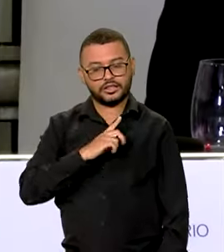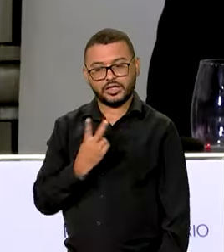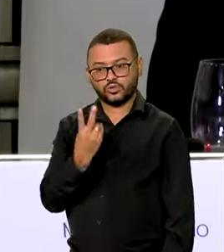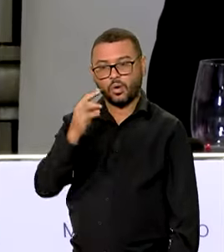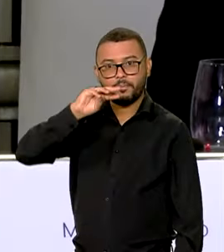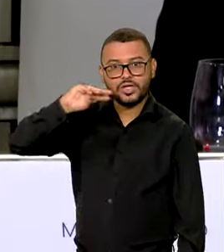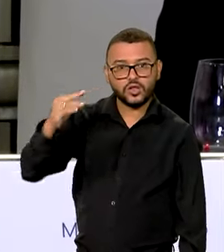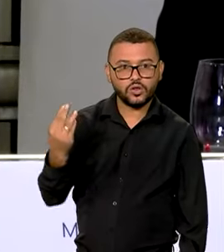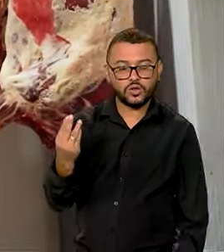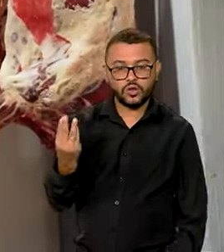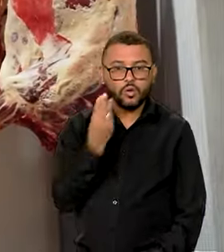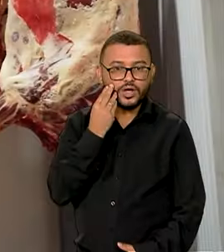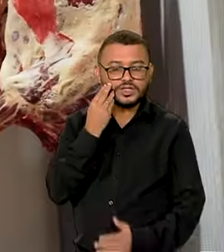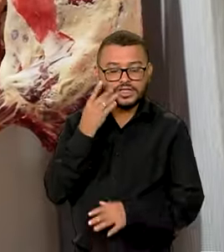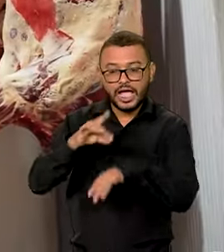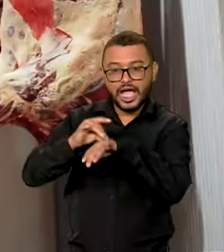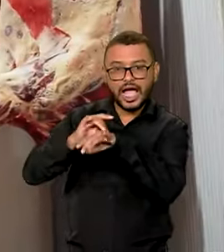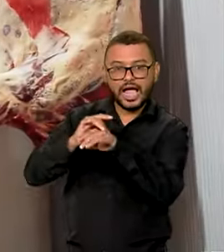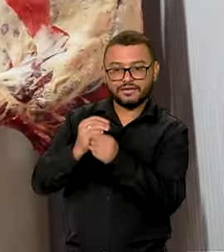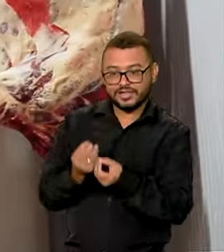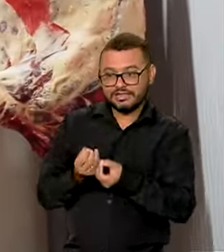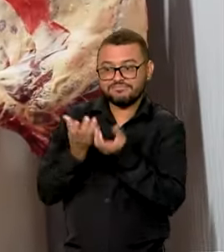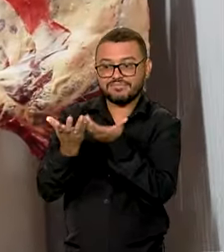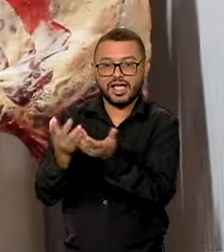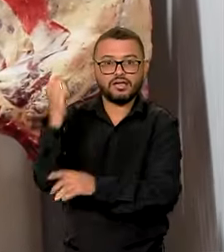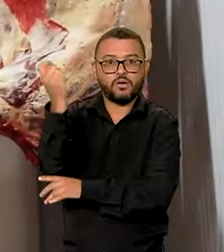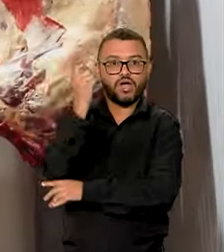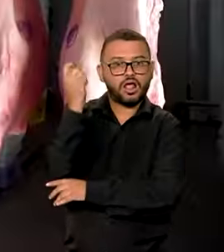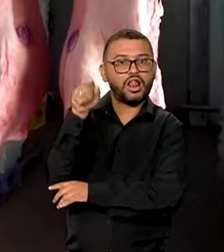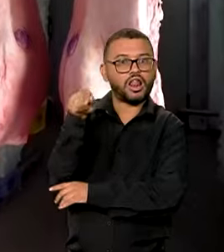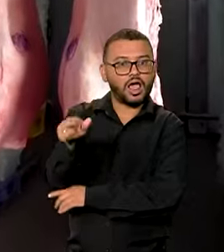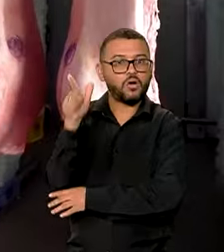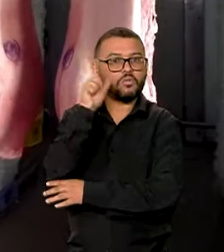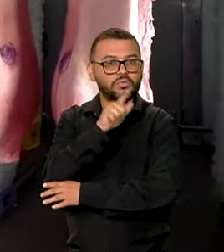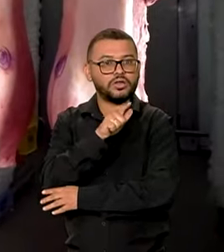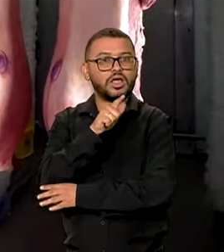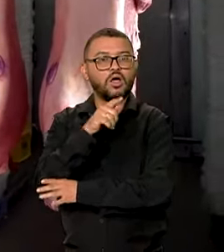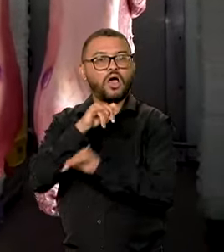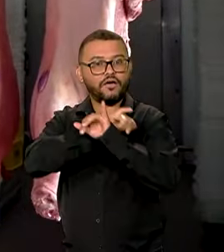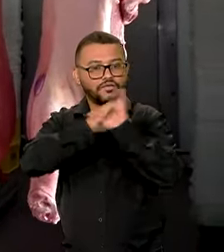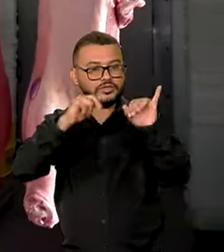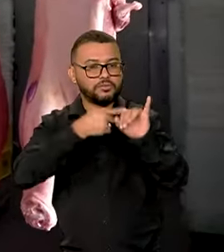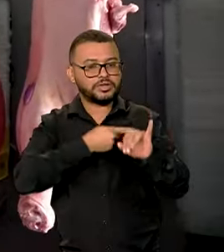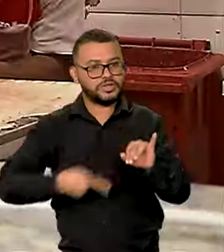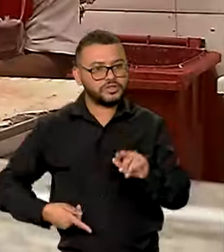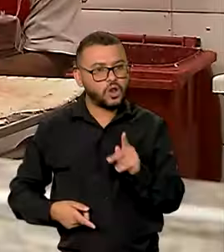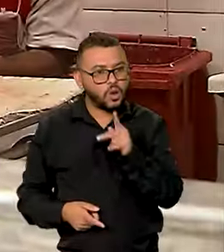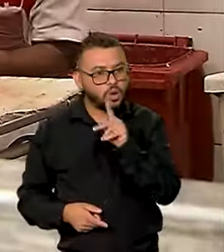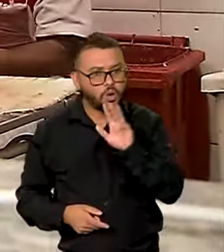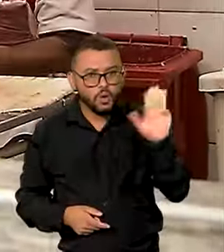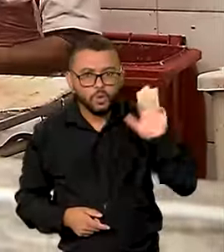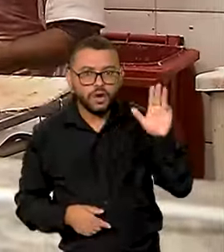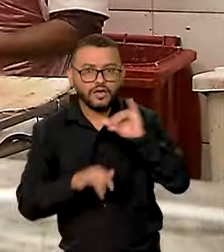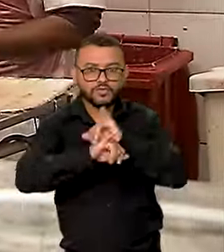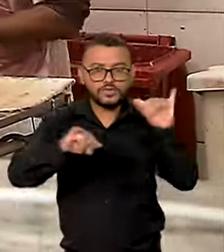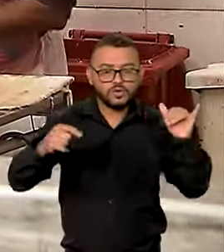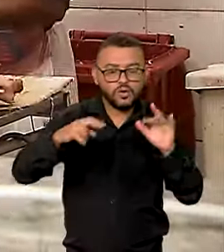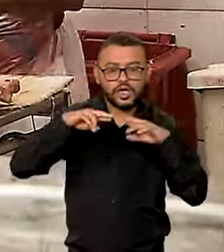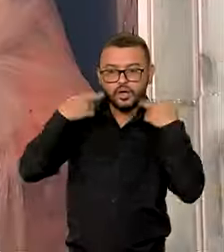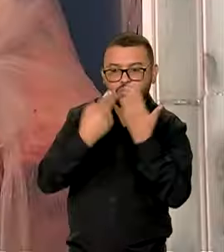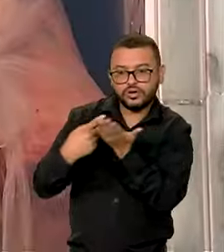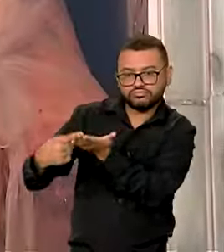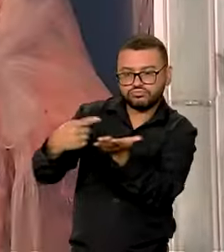milhões de quilos de carne vão ser doados para o Rio Grande do Sul. O anúncio foi feito pelo presidente Lula durante reunião com